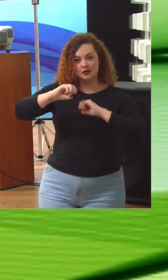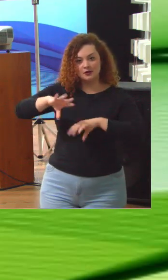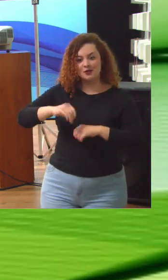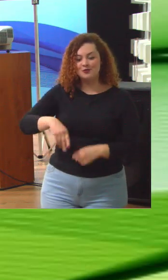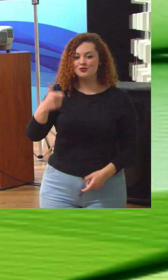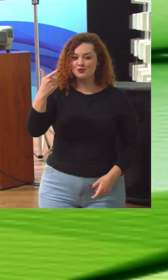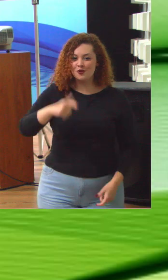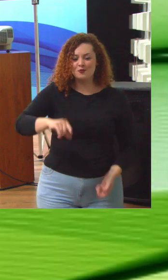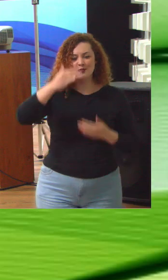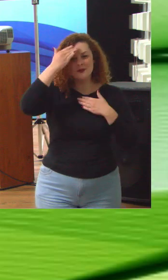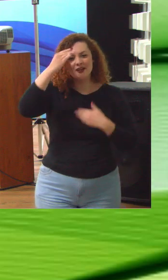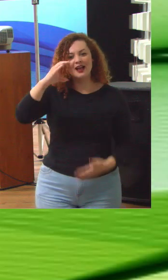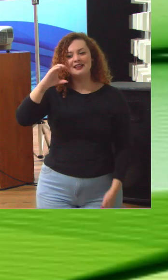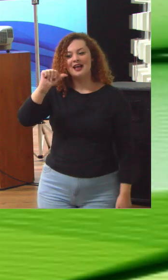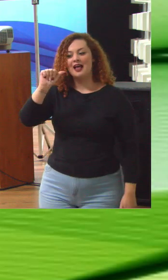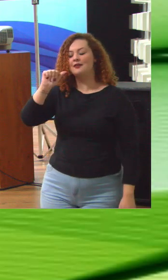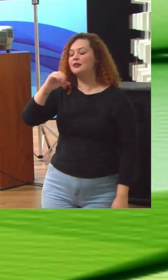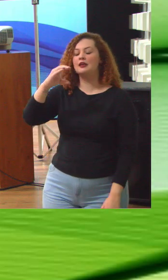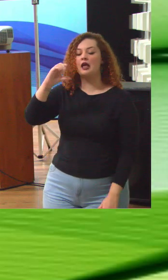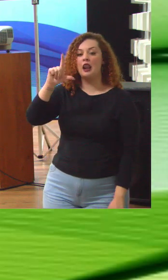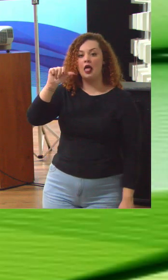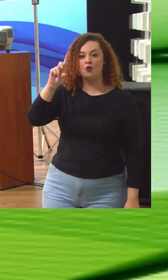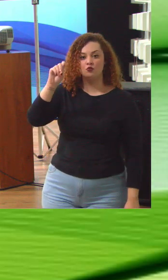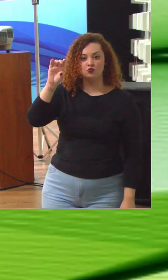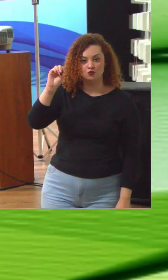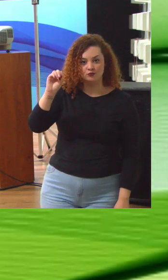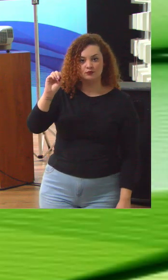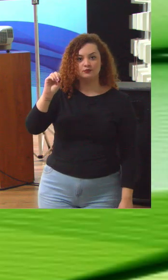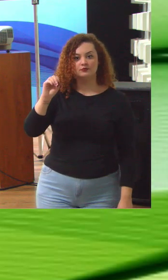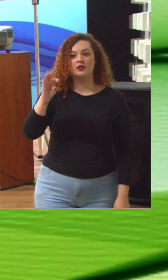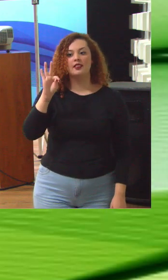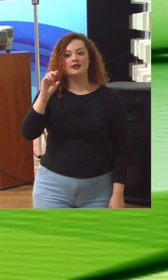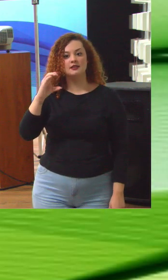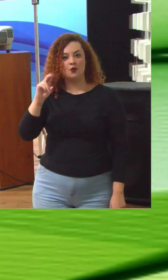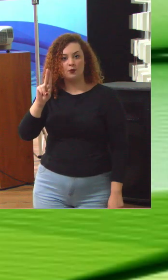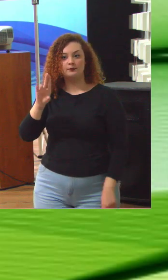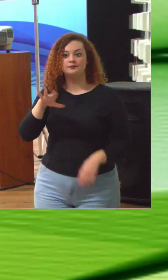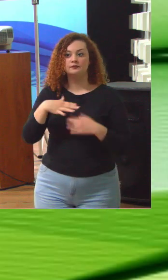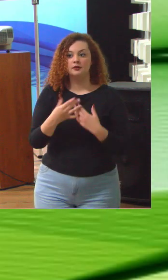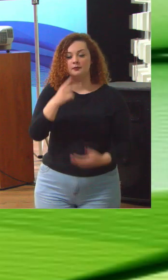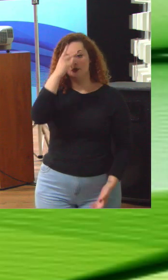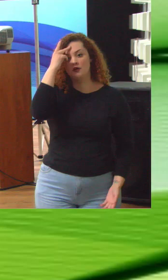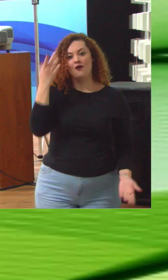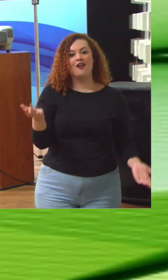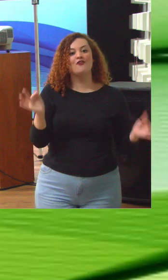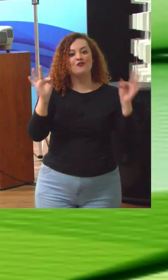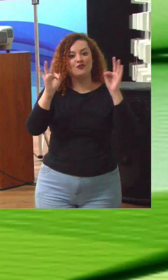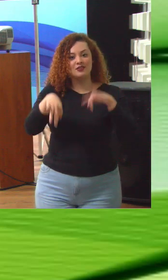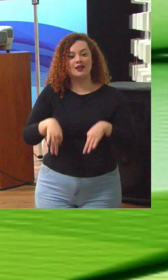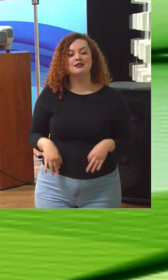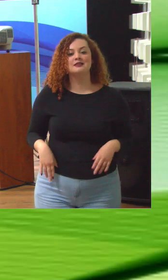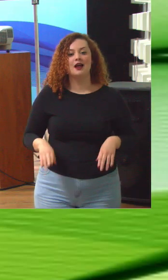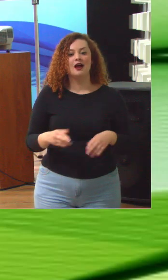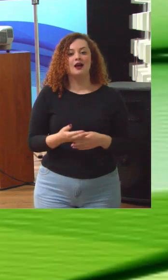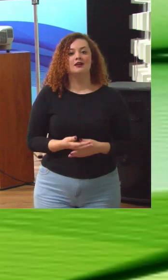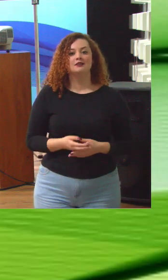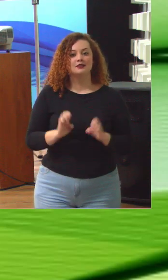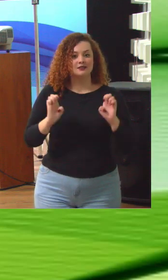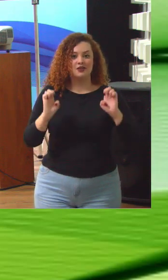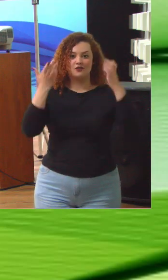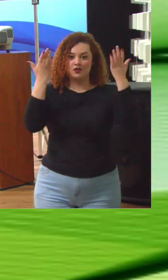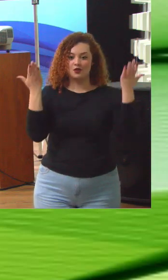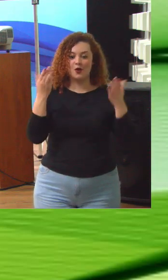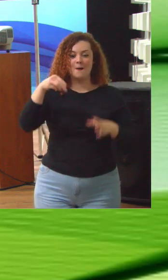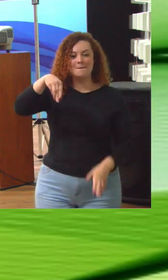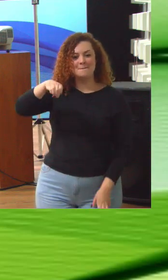senhor Cláudio Silva da Cruz do TCU pessoal então está encerrada esta cerimônia o